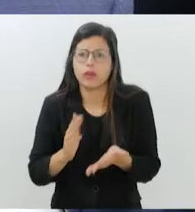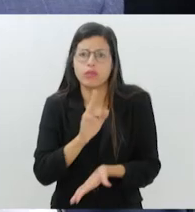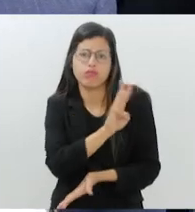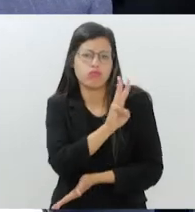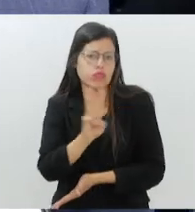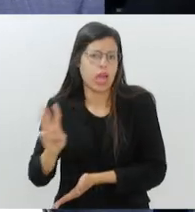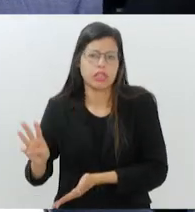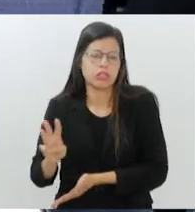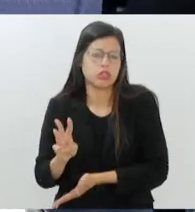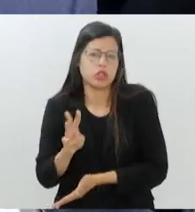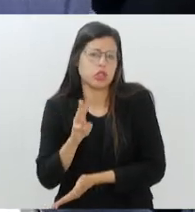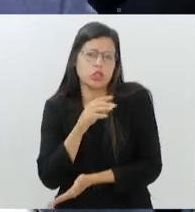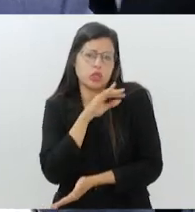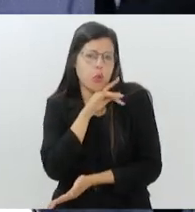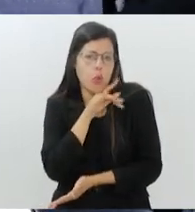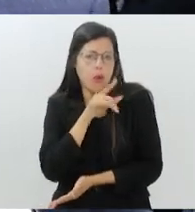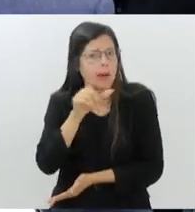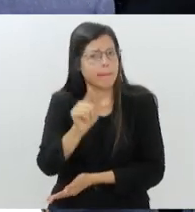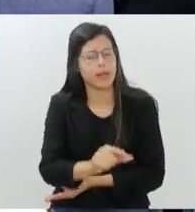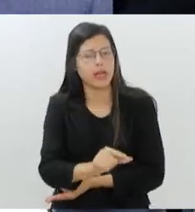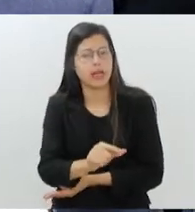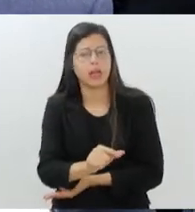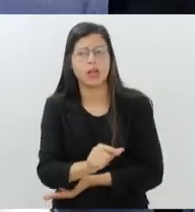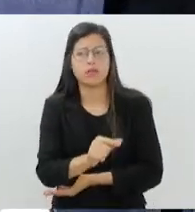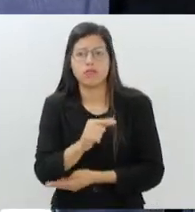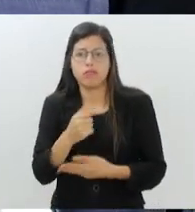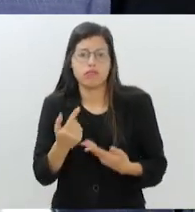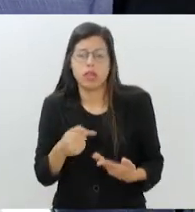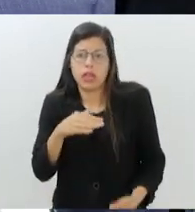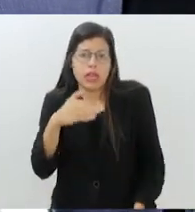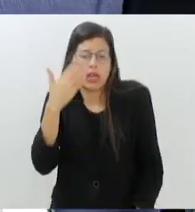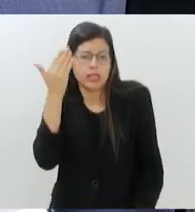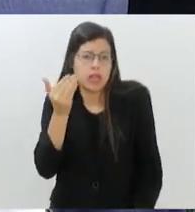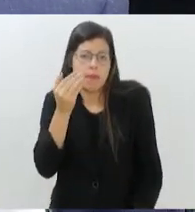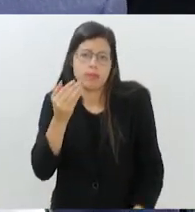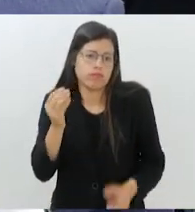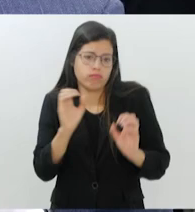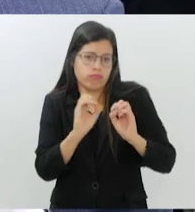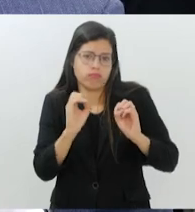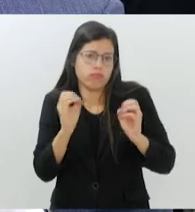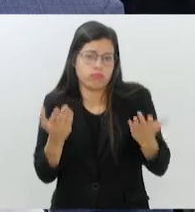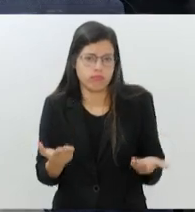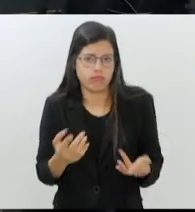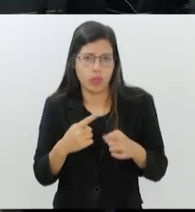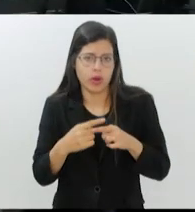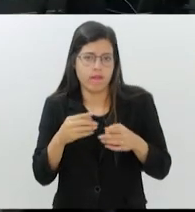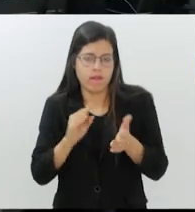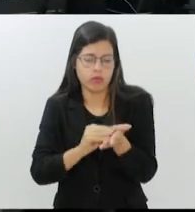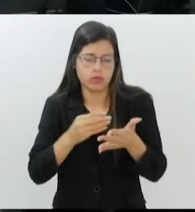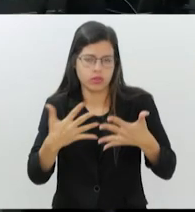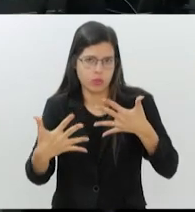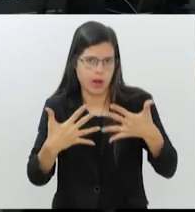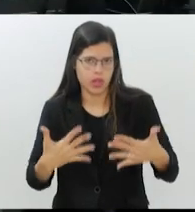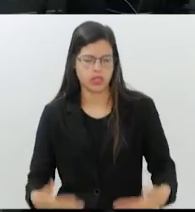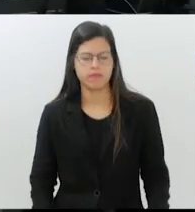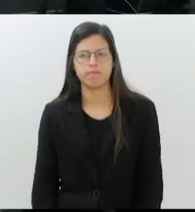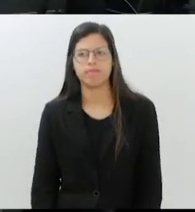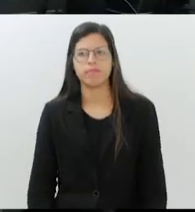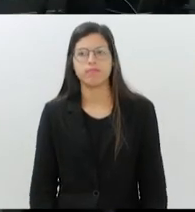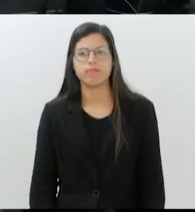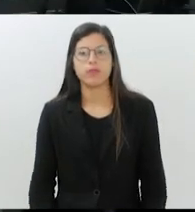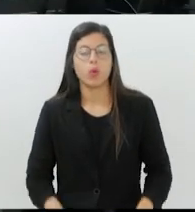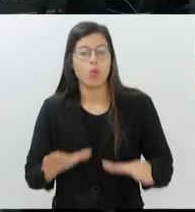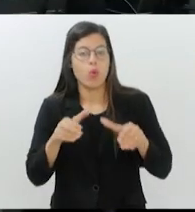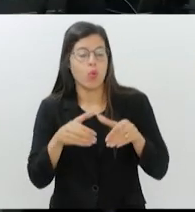não tem alcance nenhum. Quem é que sabe se isso está acontecendo ou não? Ninguém, porque não tem transparência. A Irmandade da